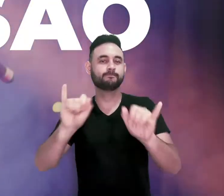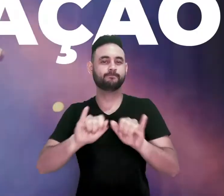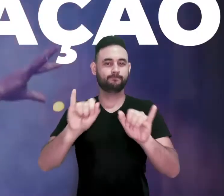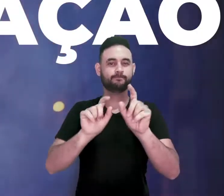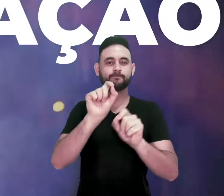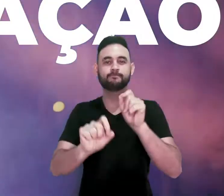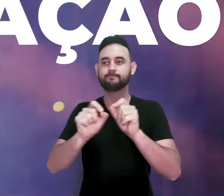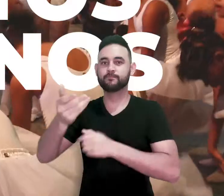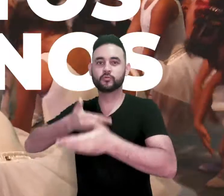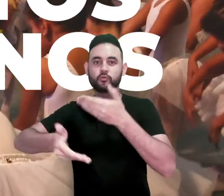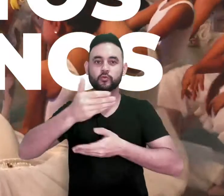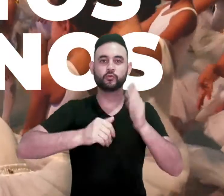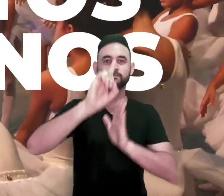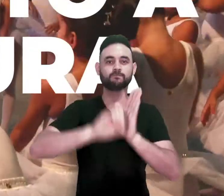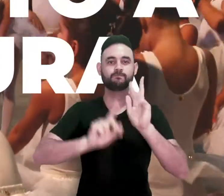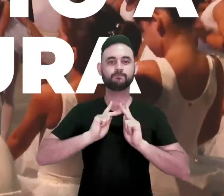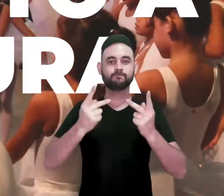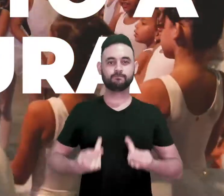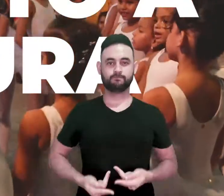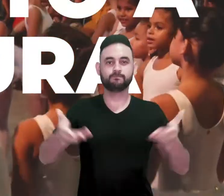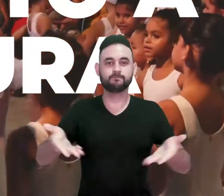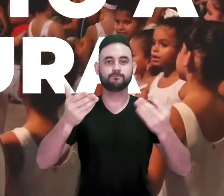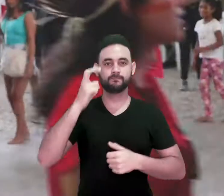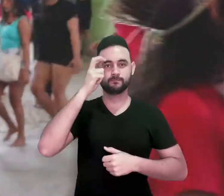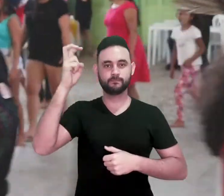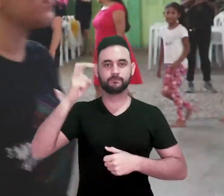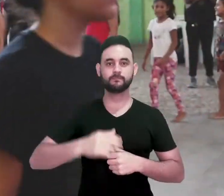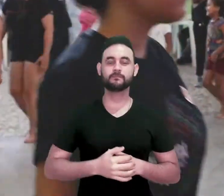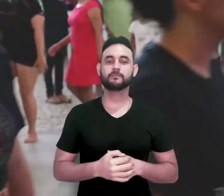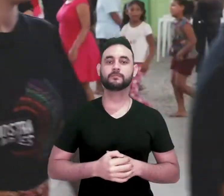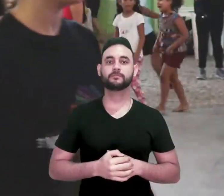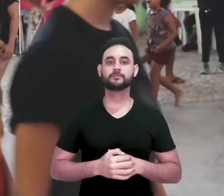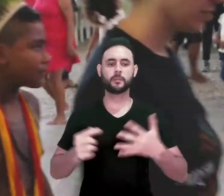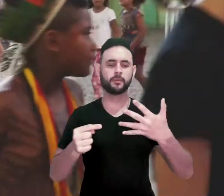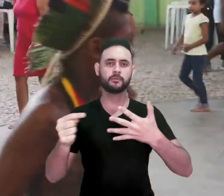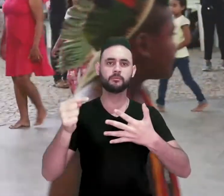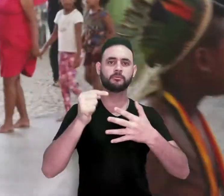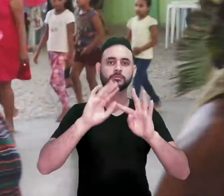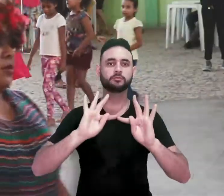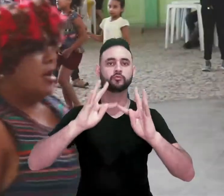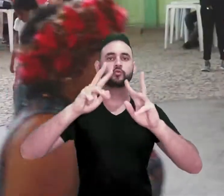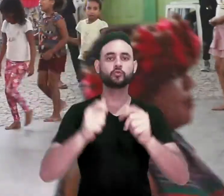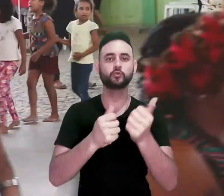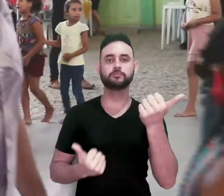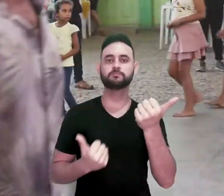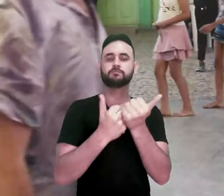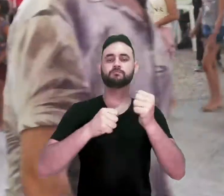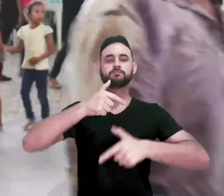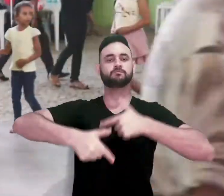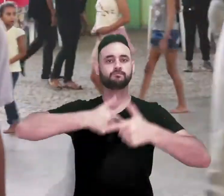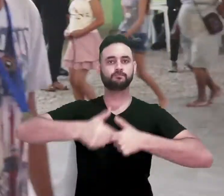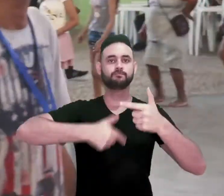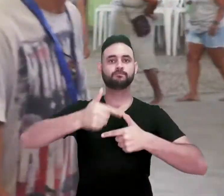difusão, circulação, direitos humanos e fomento à cultura. Agregar tudo isso em ações e parcerias tem sido,